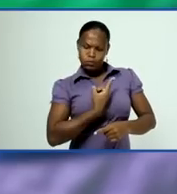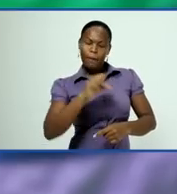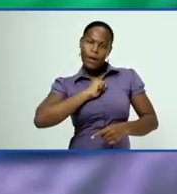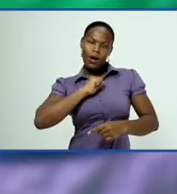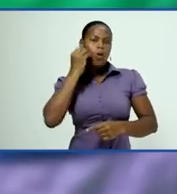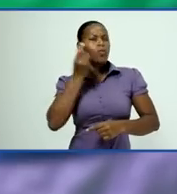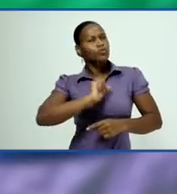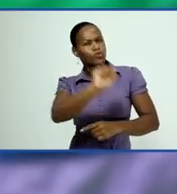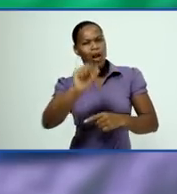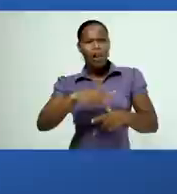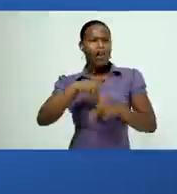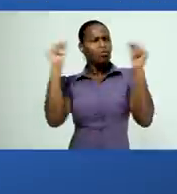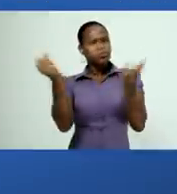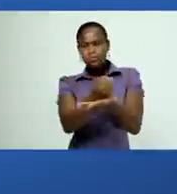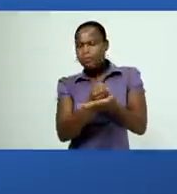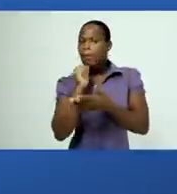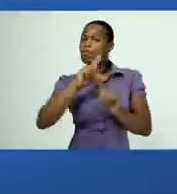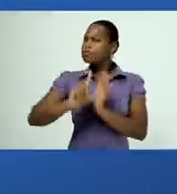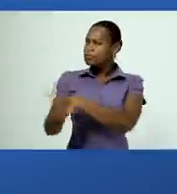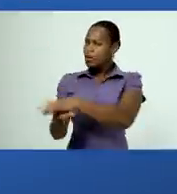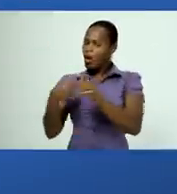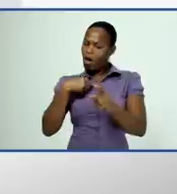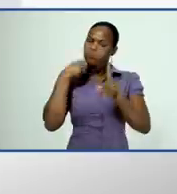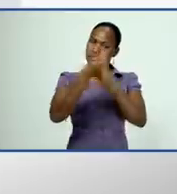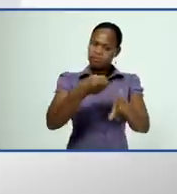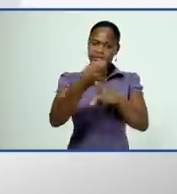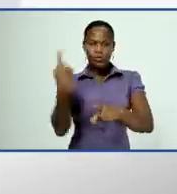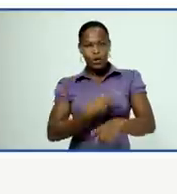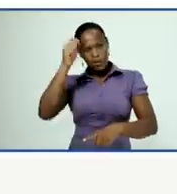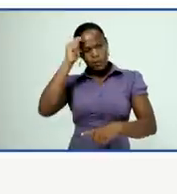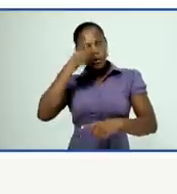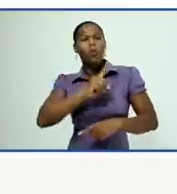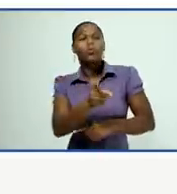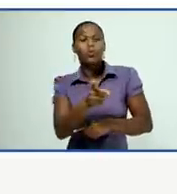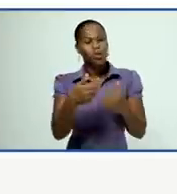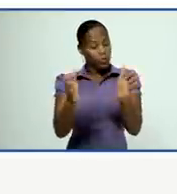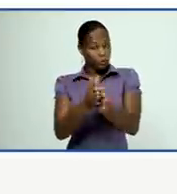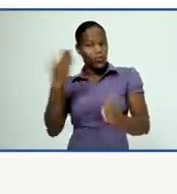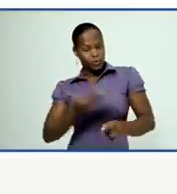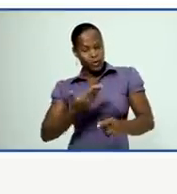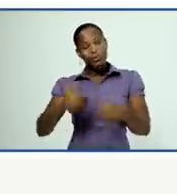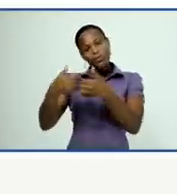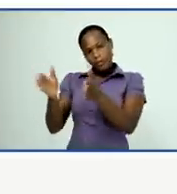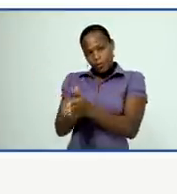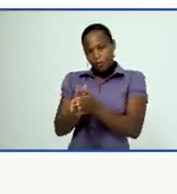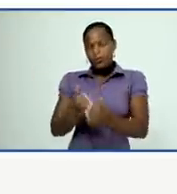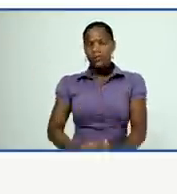e ninguém pode ser discriminado. Eu ludo para que sejam respeitados e tu, todos os direitos para todos.